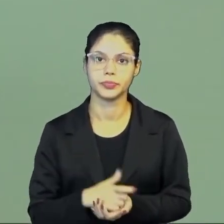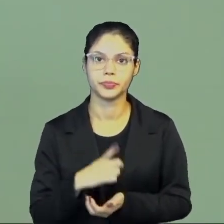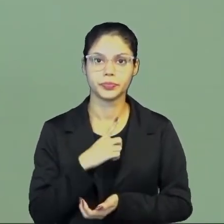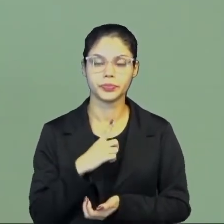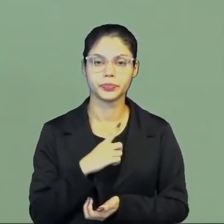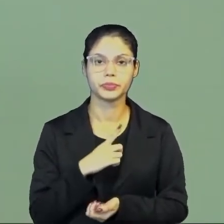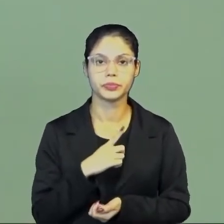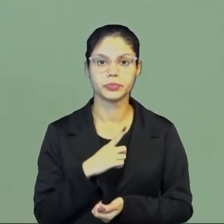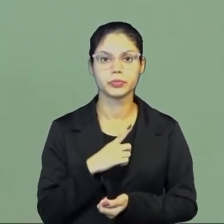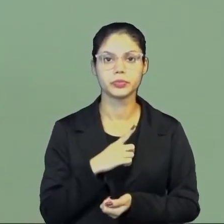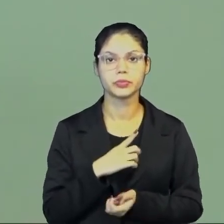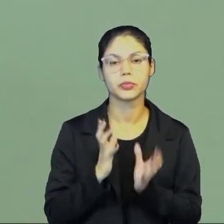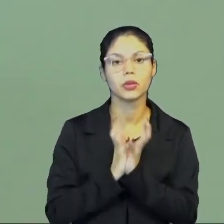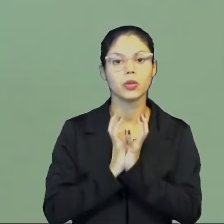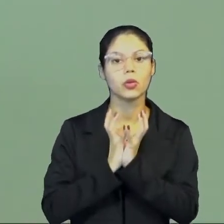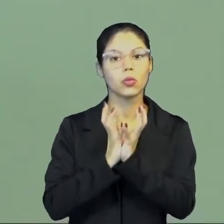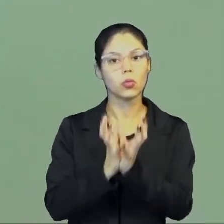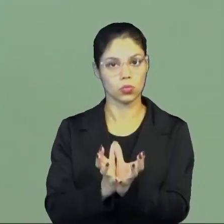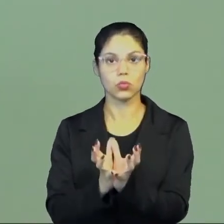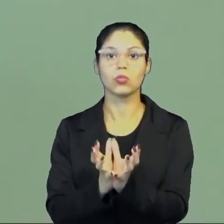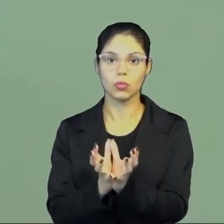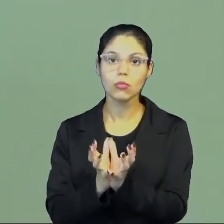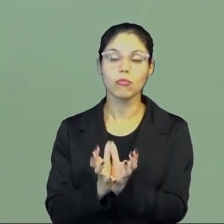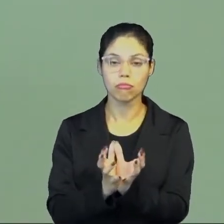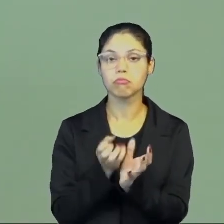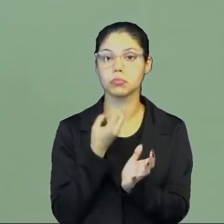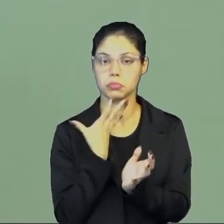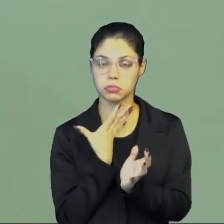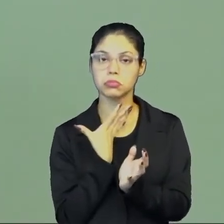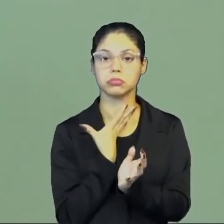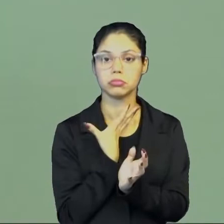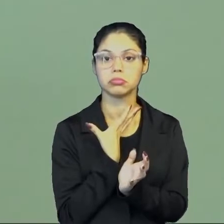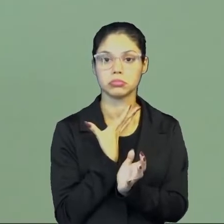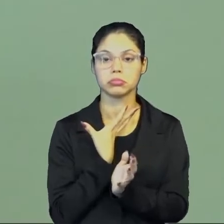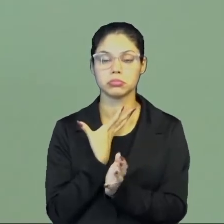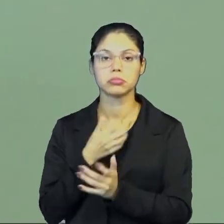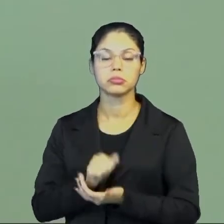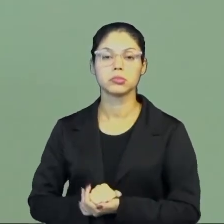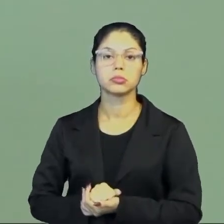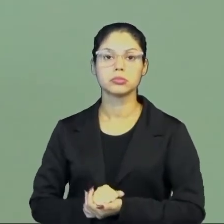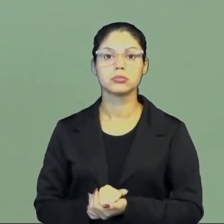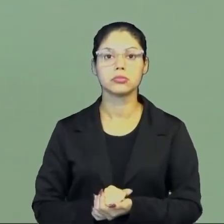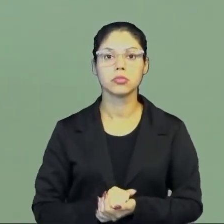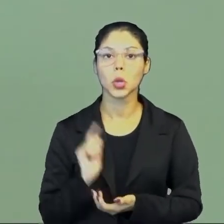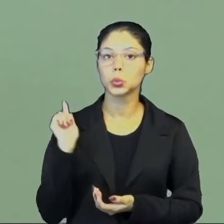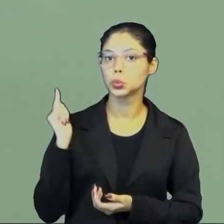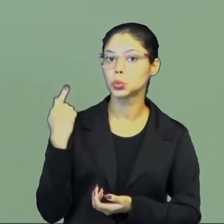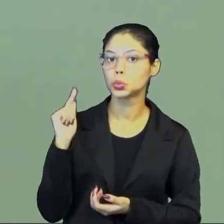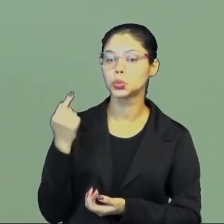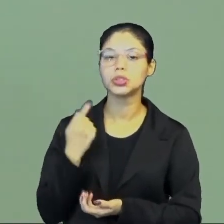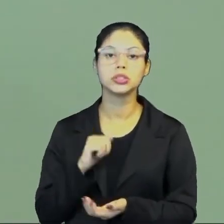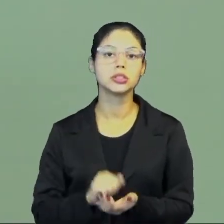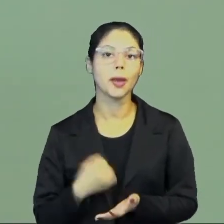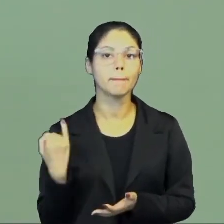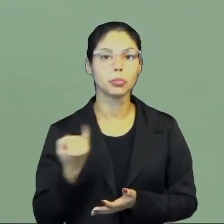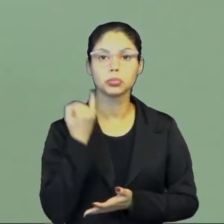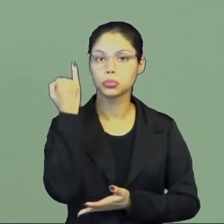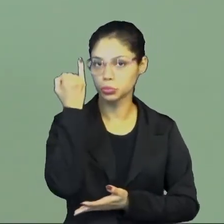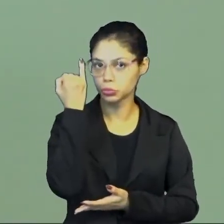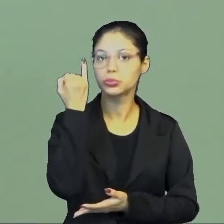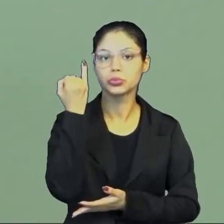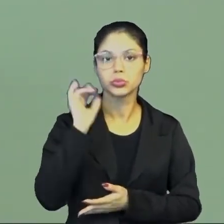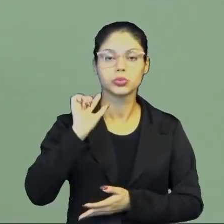ali uma conjuntura favorável, uma geografia privilegiada.